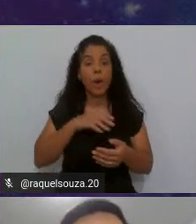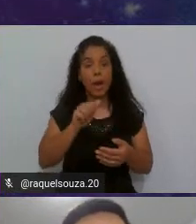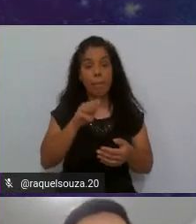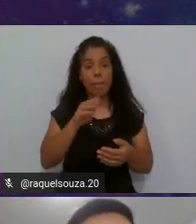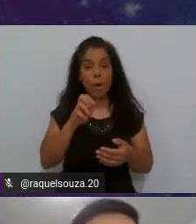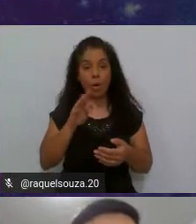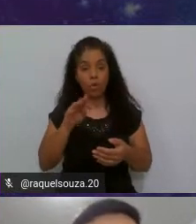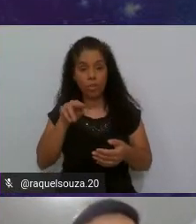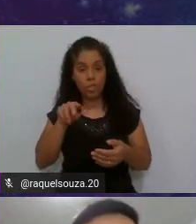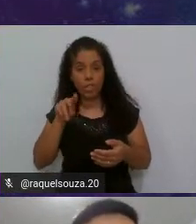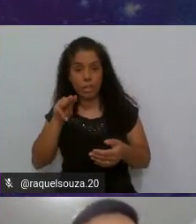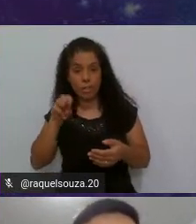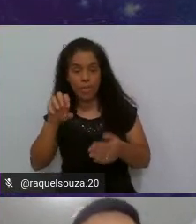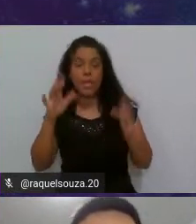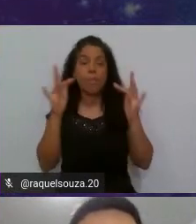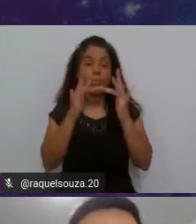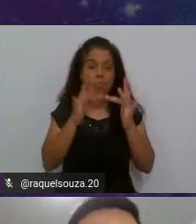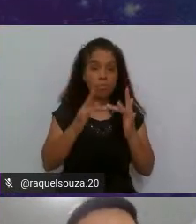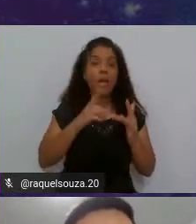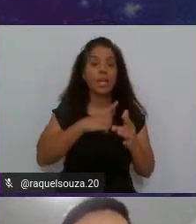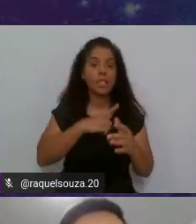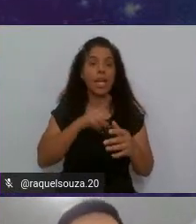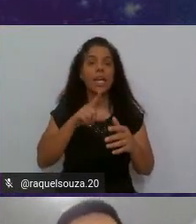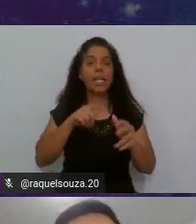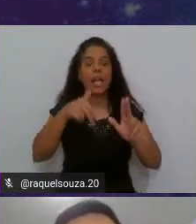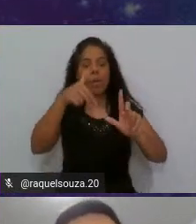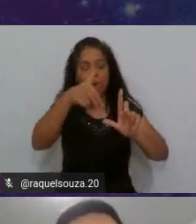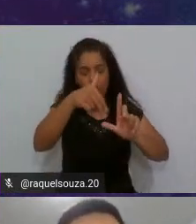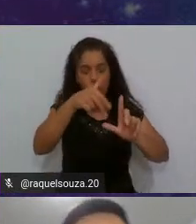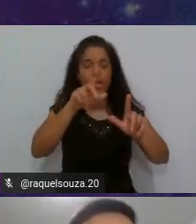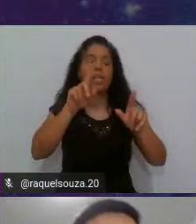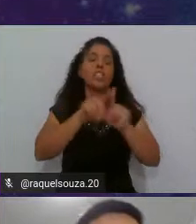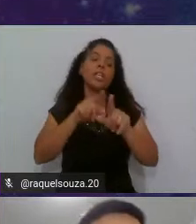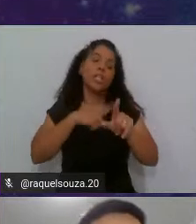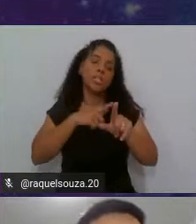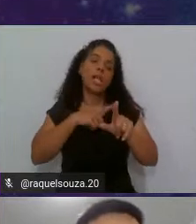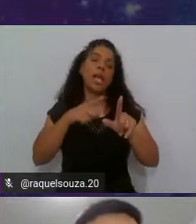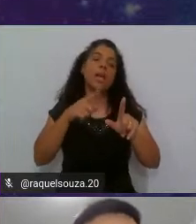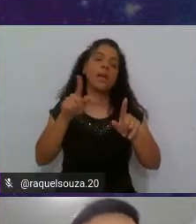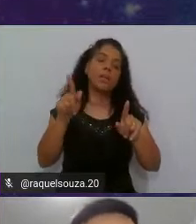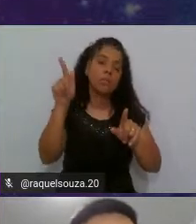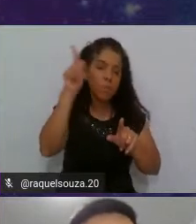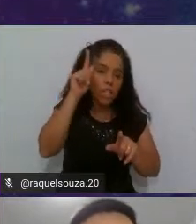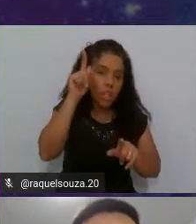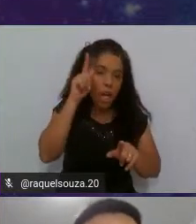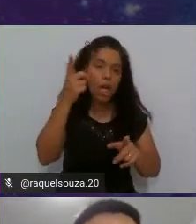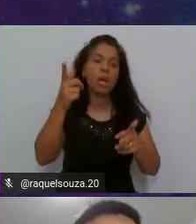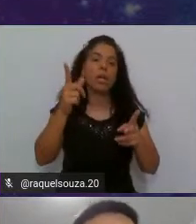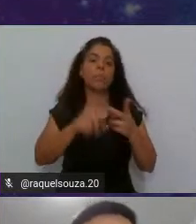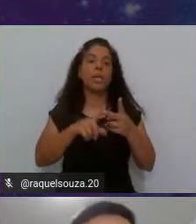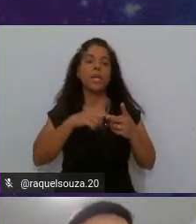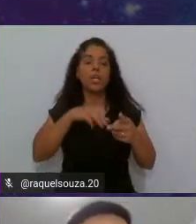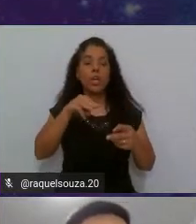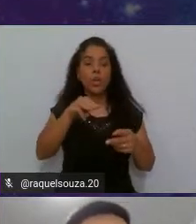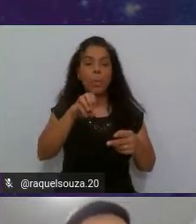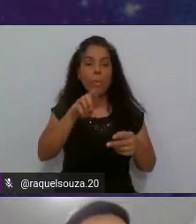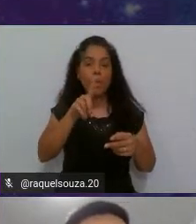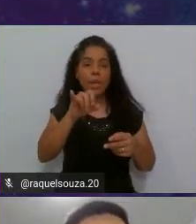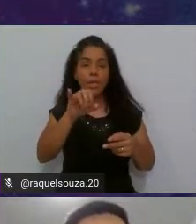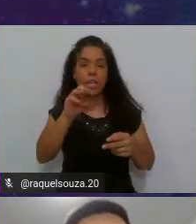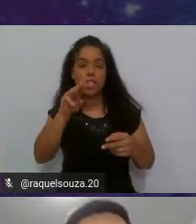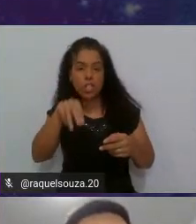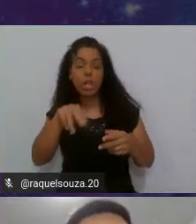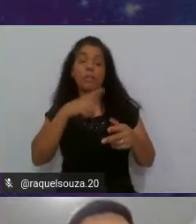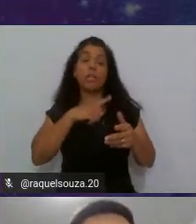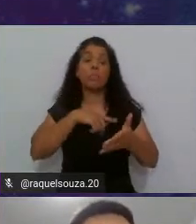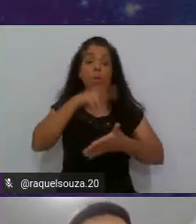certo? Com meus contatos, tem lá o meu LinkedIn, o meu GitHub, e o meu Medium, que vocês podem ler esse post,